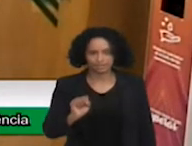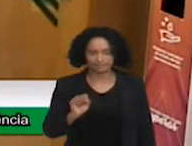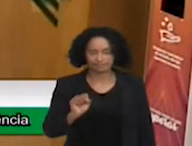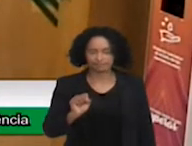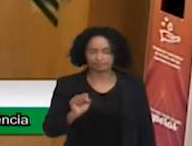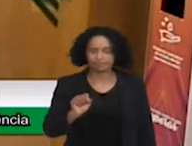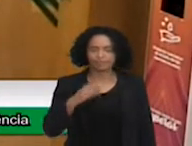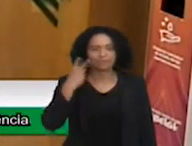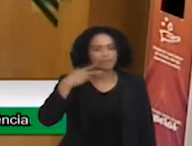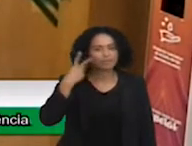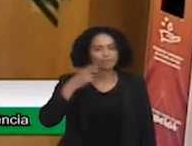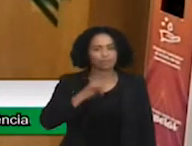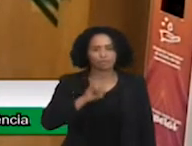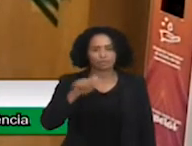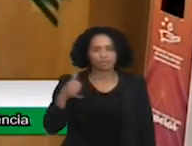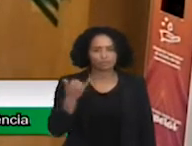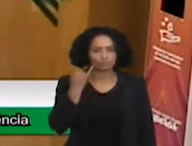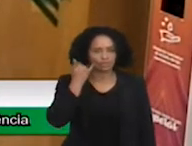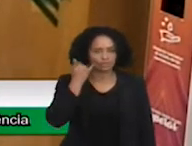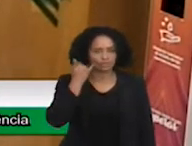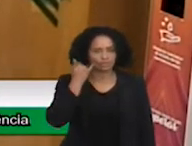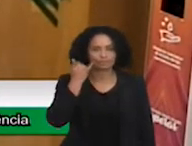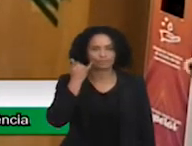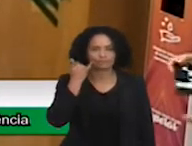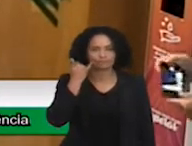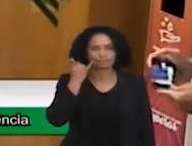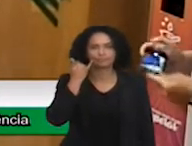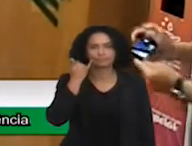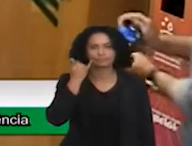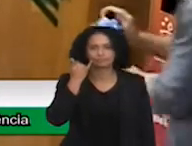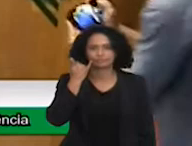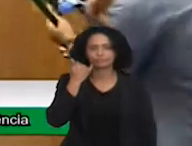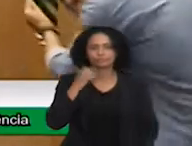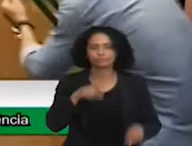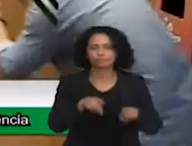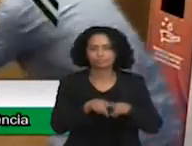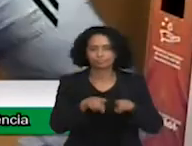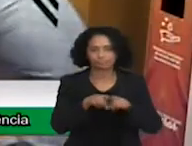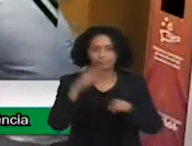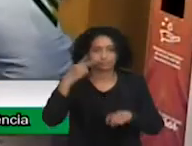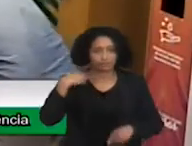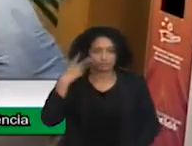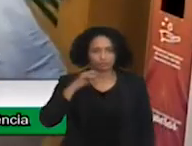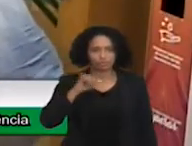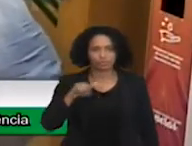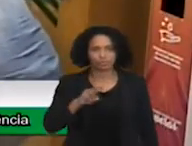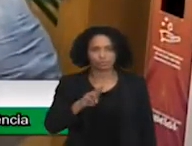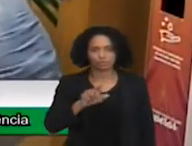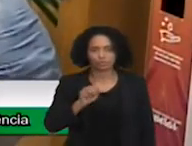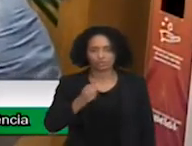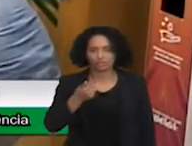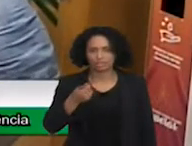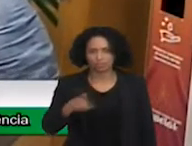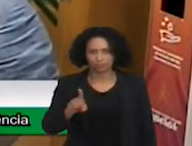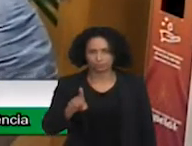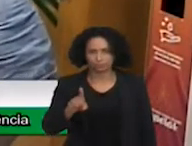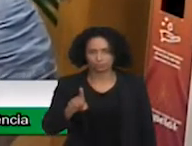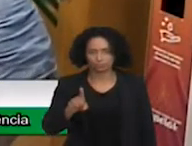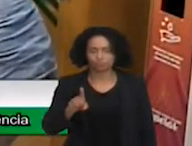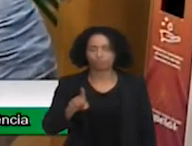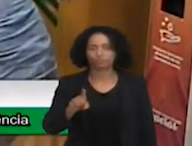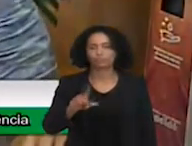vereadora Juliana da Ativós, vereador Julião, vereadora Lúcia da Saúde,